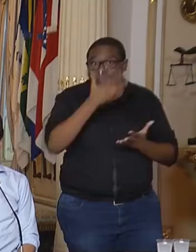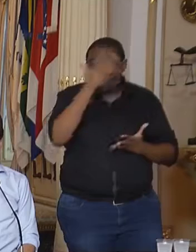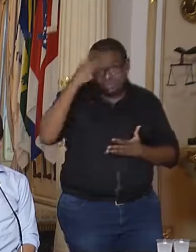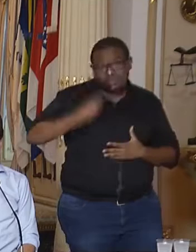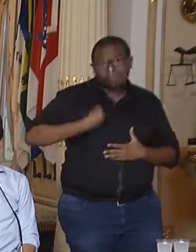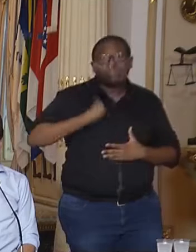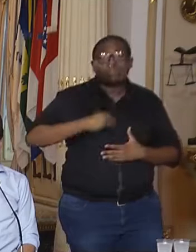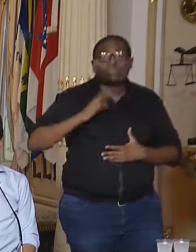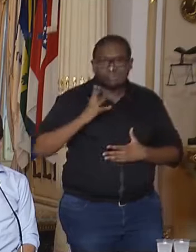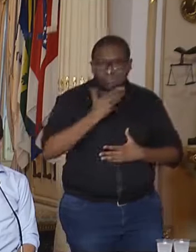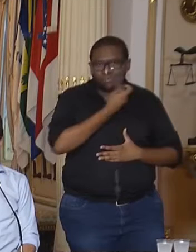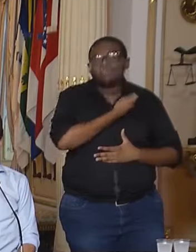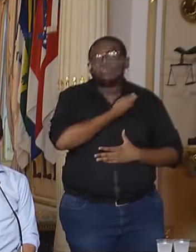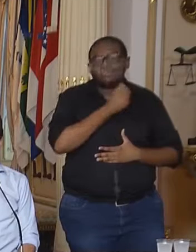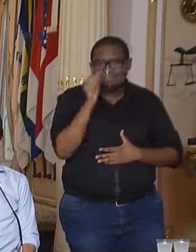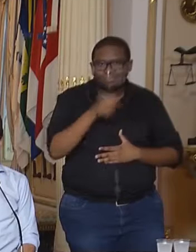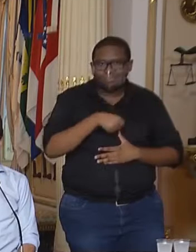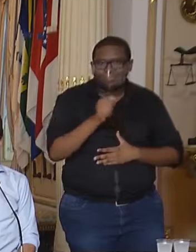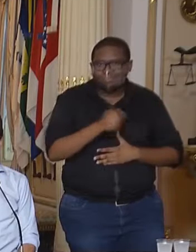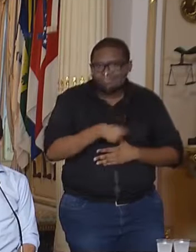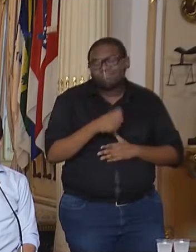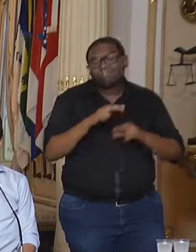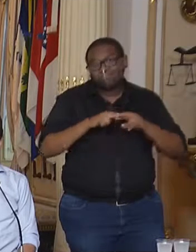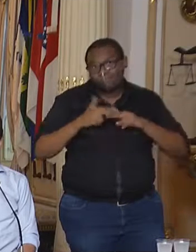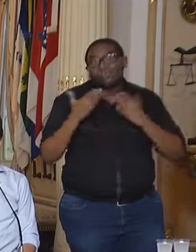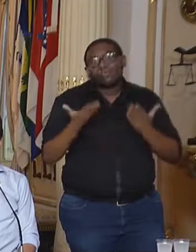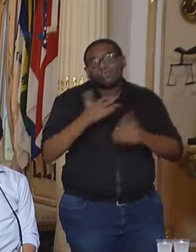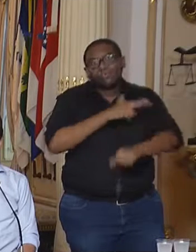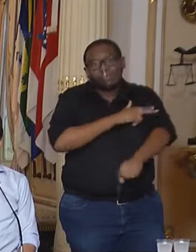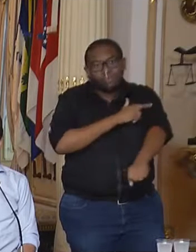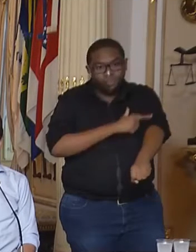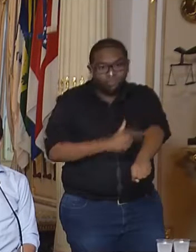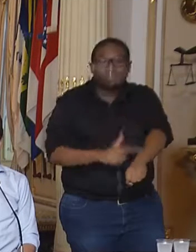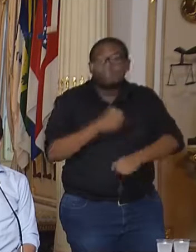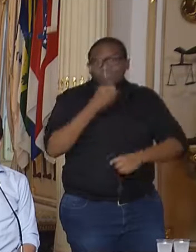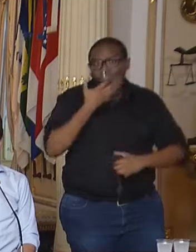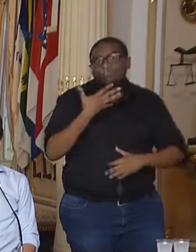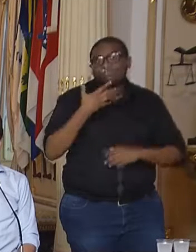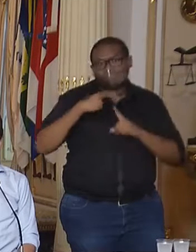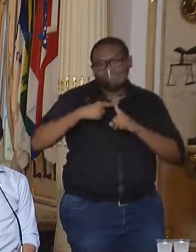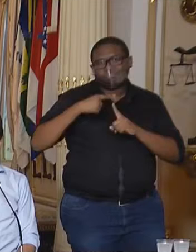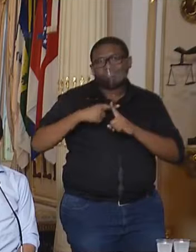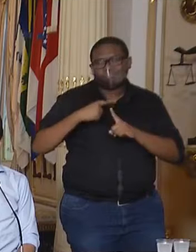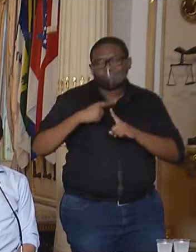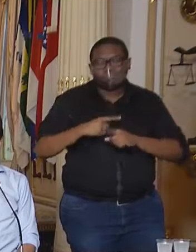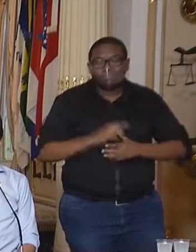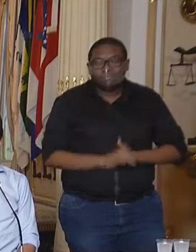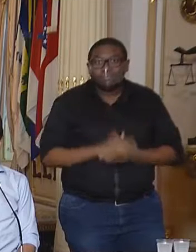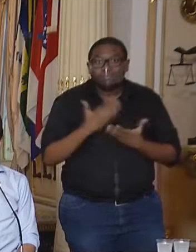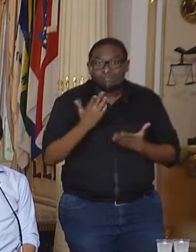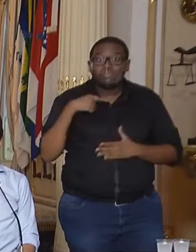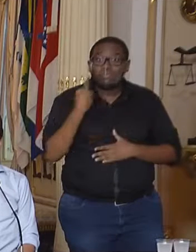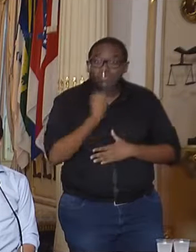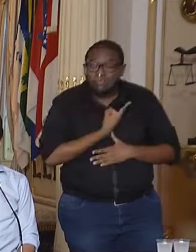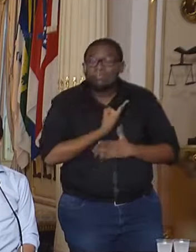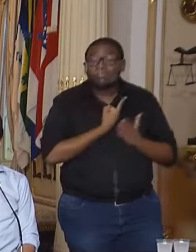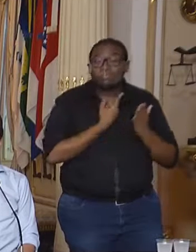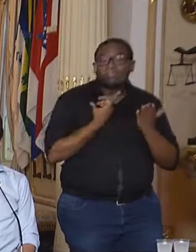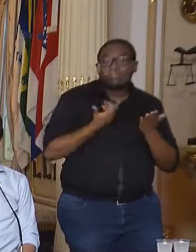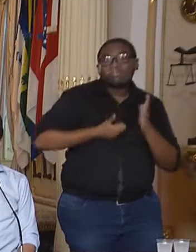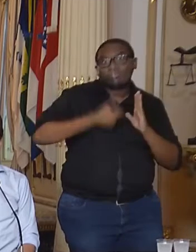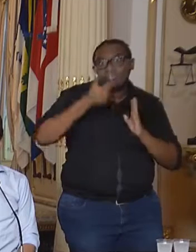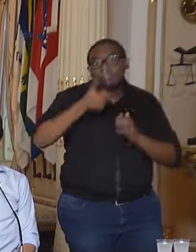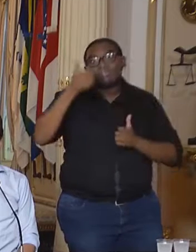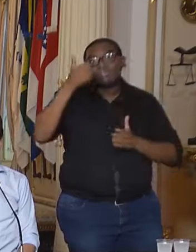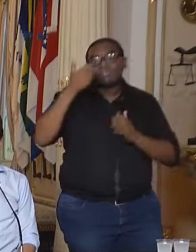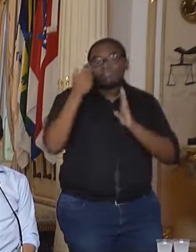foram salvas por este comportamento positivo de todos. Nossas primeiras medidas restritivas aconteceram, é